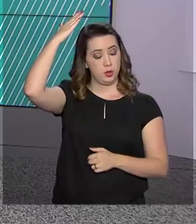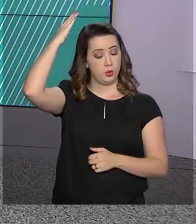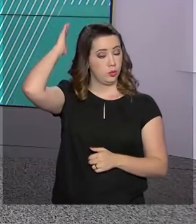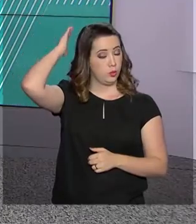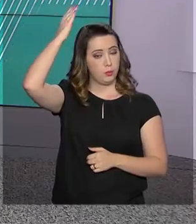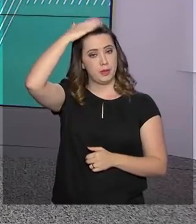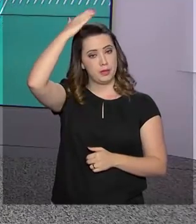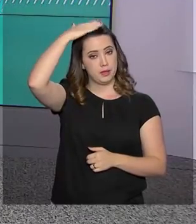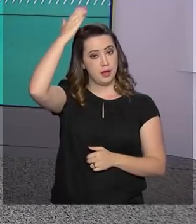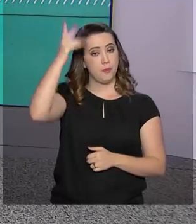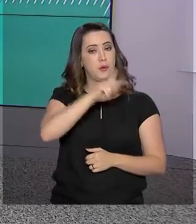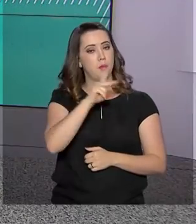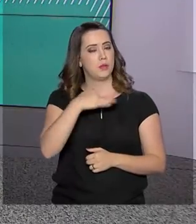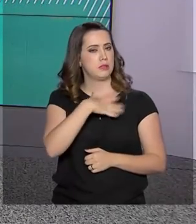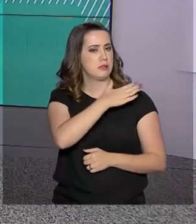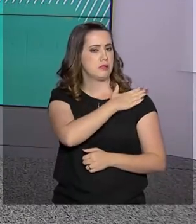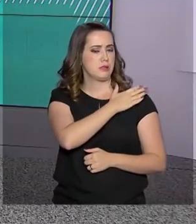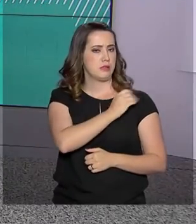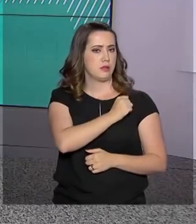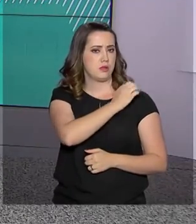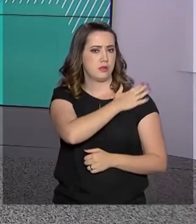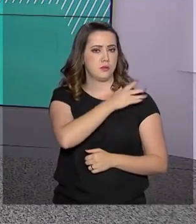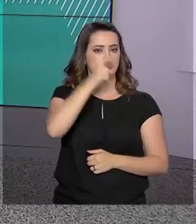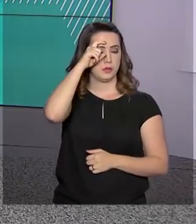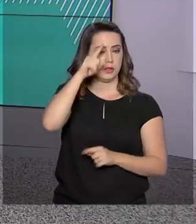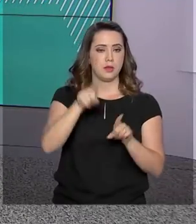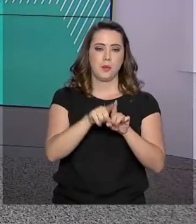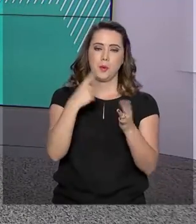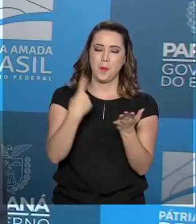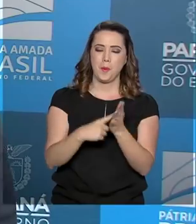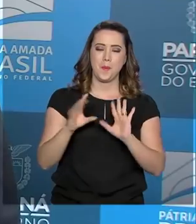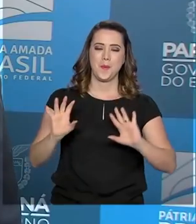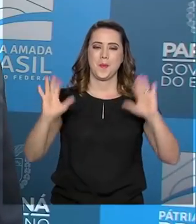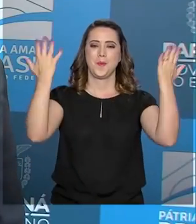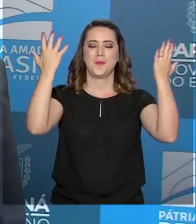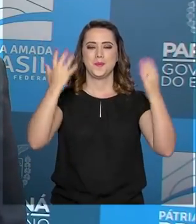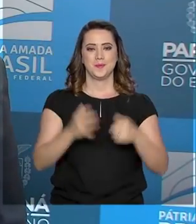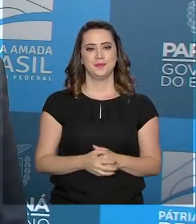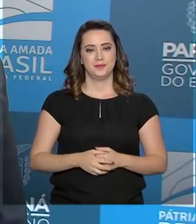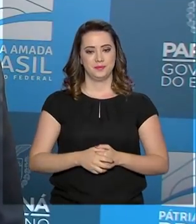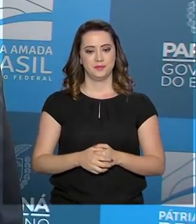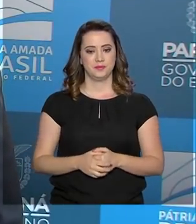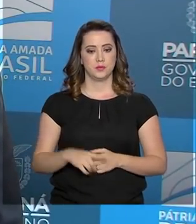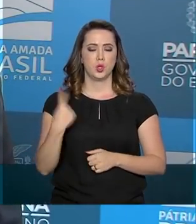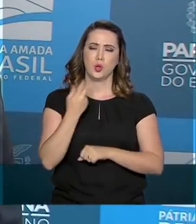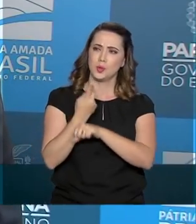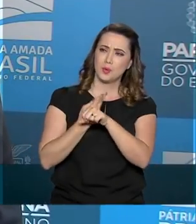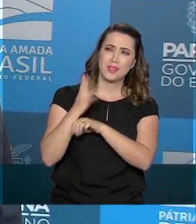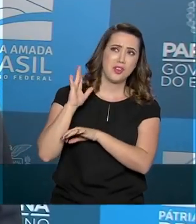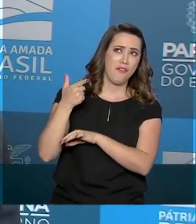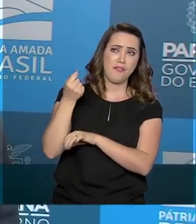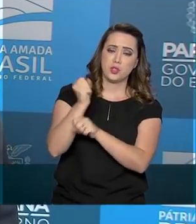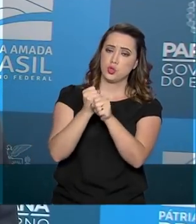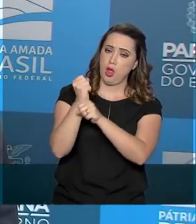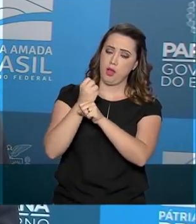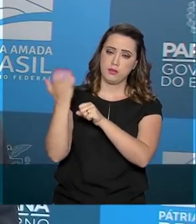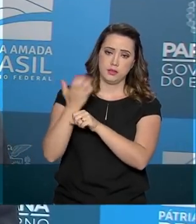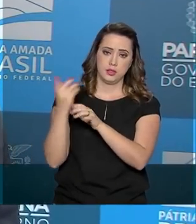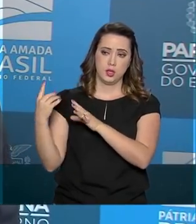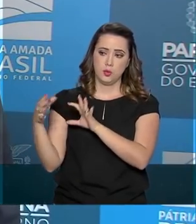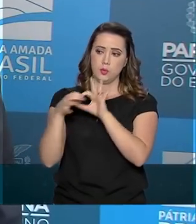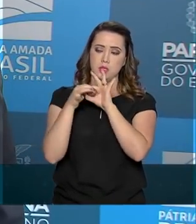exercício, Hamilton Mourão, também comemorou o fechamento do acordo. É algo que se buscava há 20 anos, né?